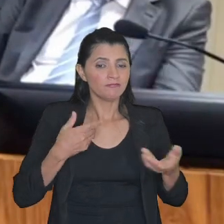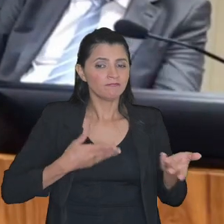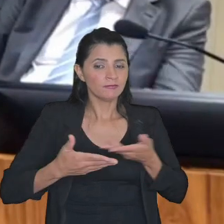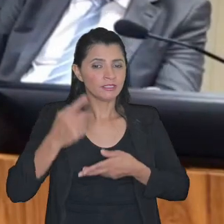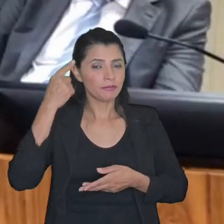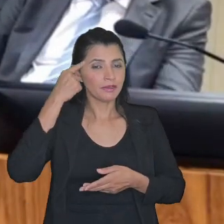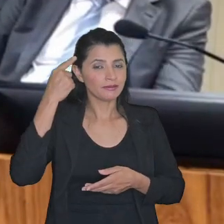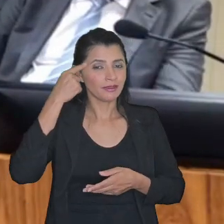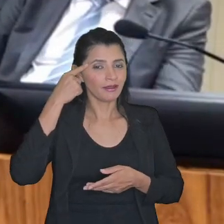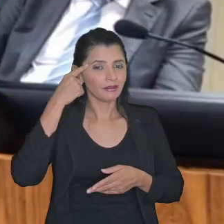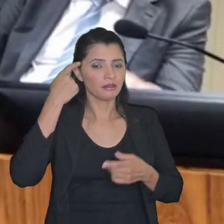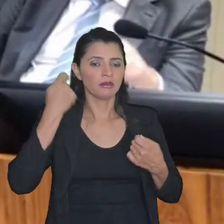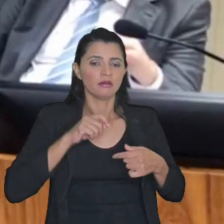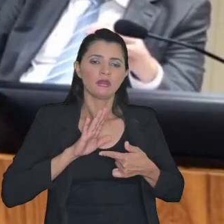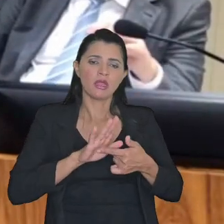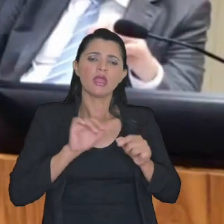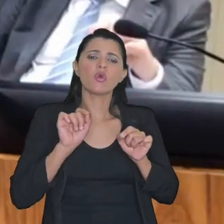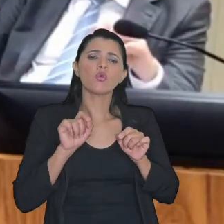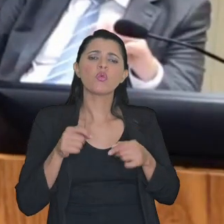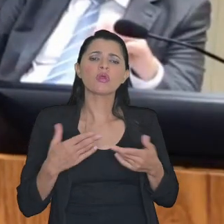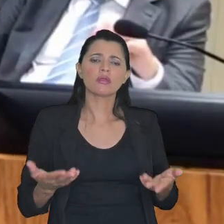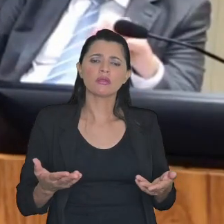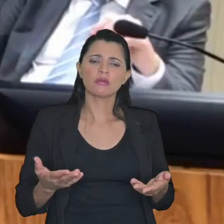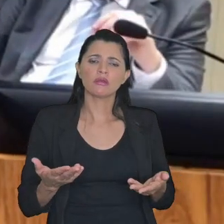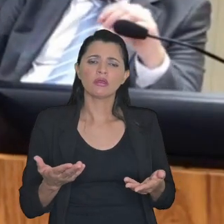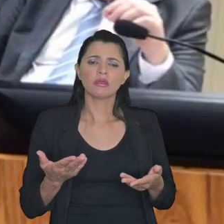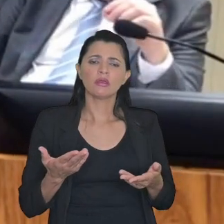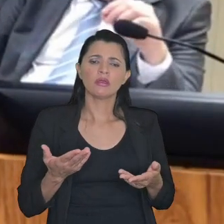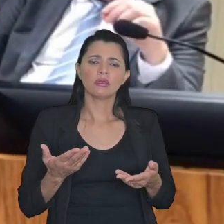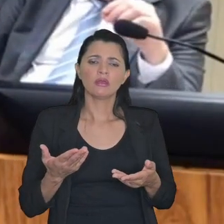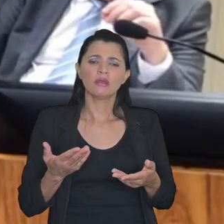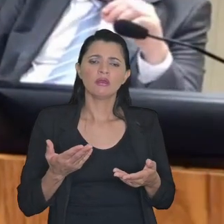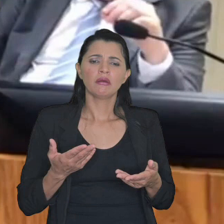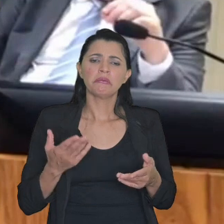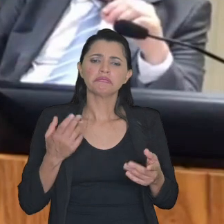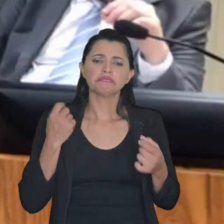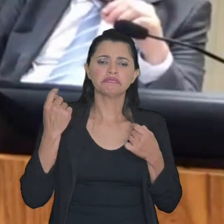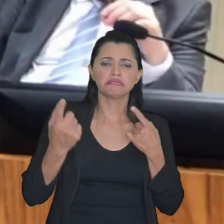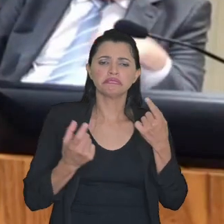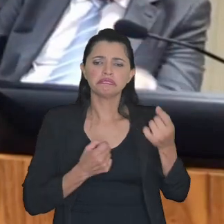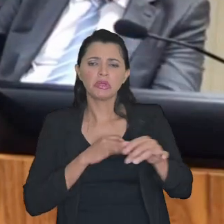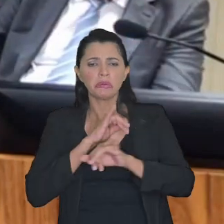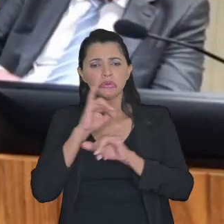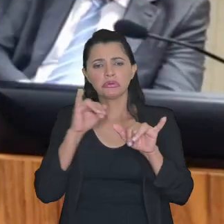meditadas dizem respeito a eventual pronunciamento